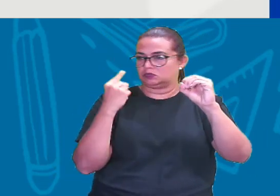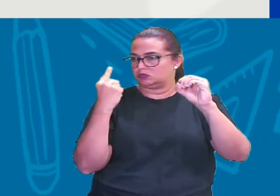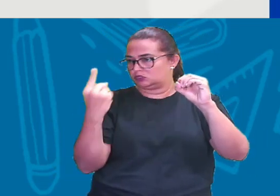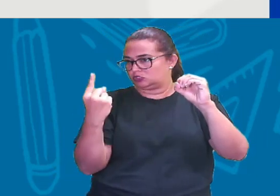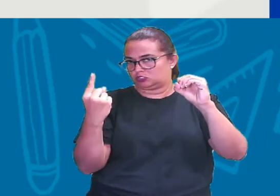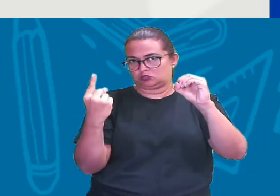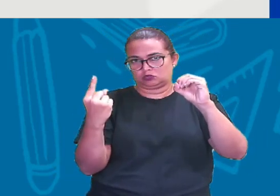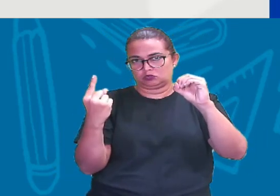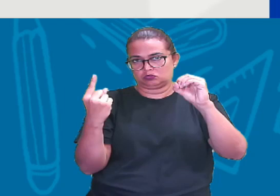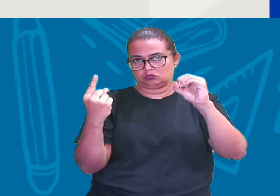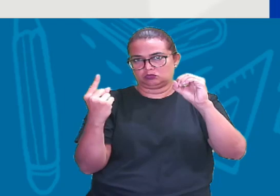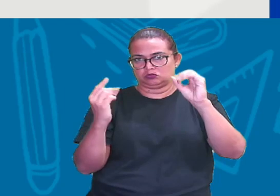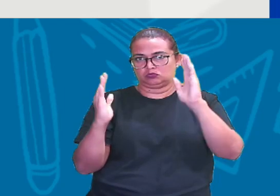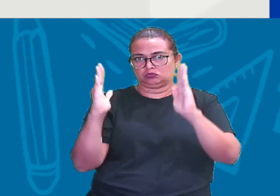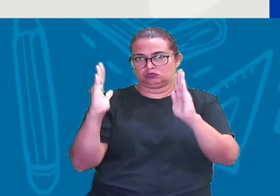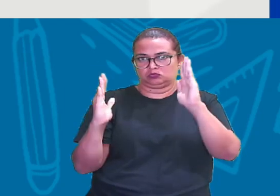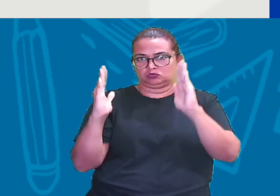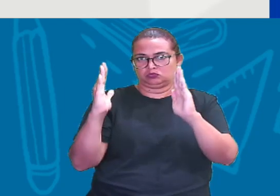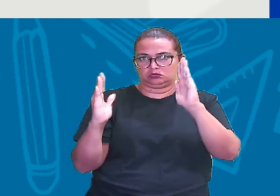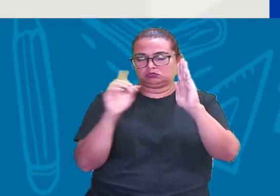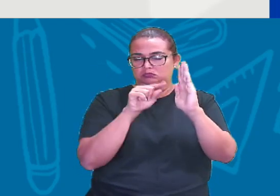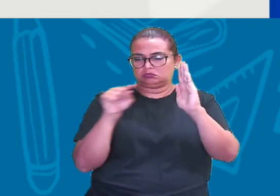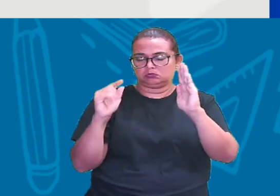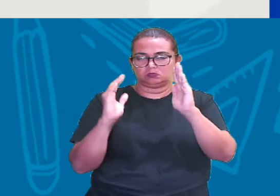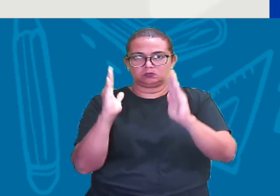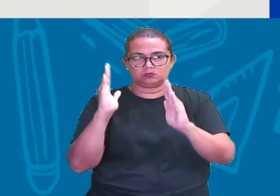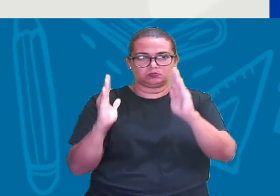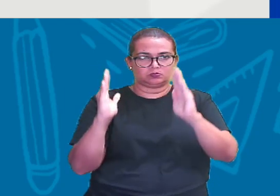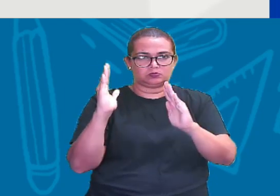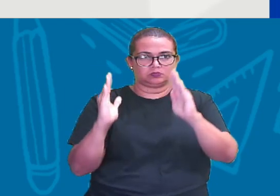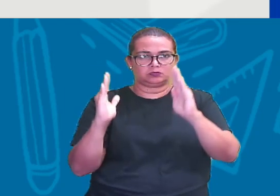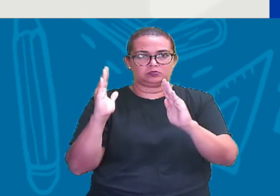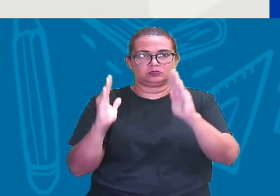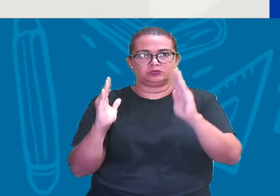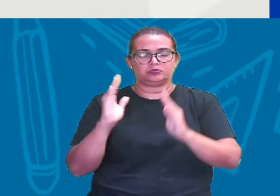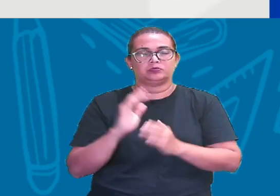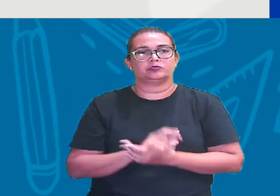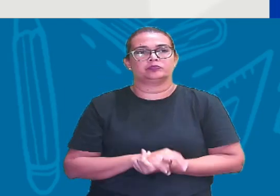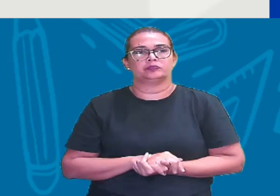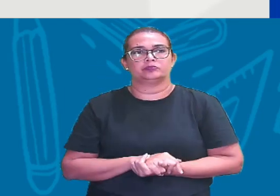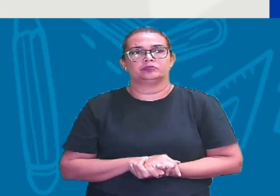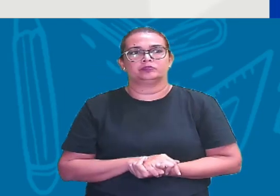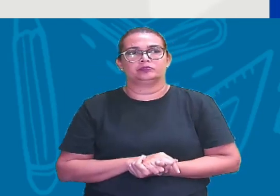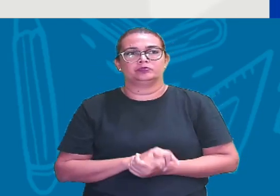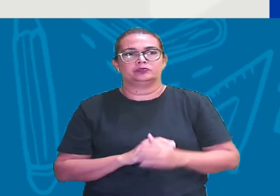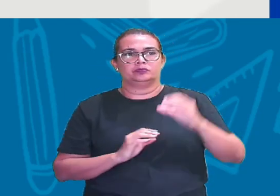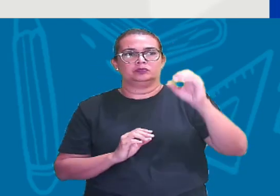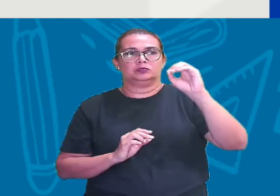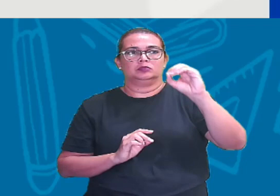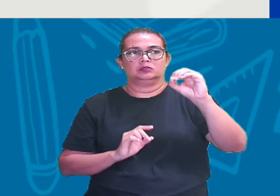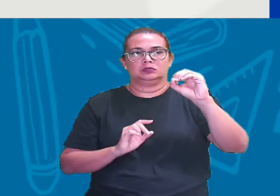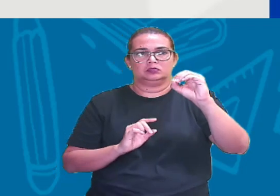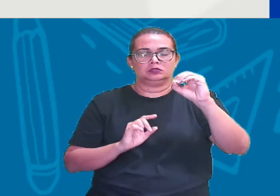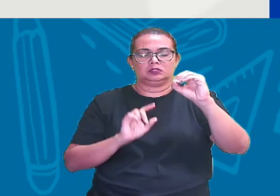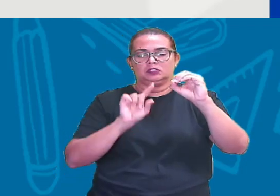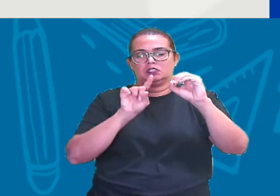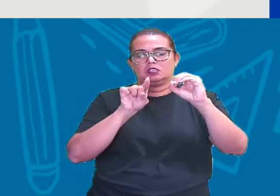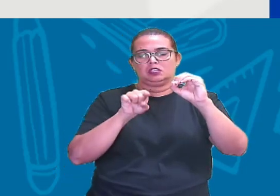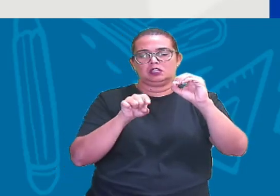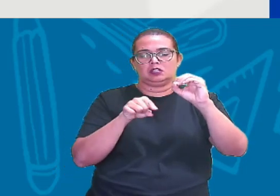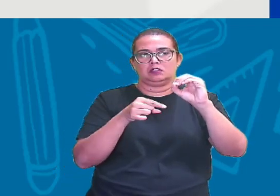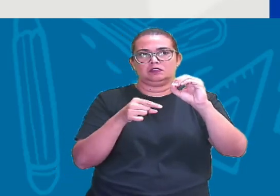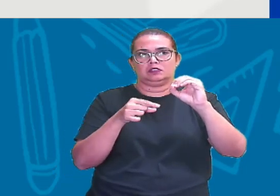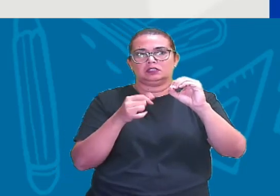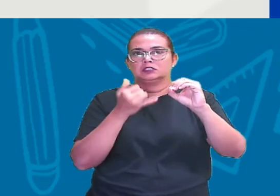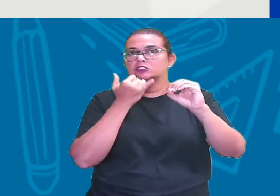Tá certo? Tá entre 0 E 1 Aqui gente Esse 0,1 É negativo Tá?